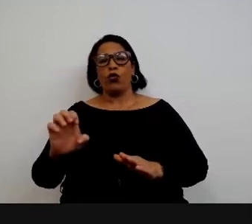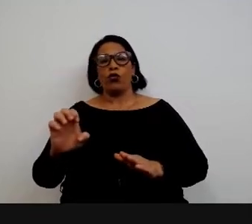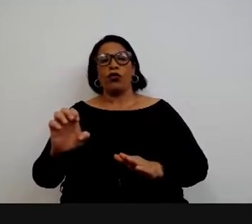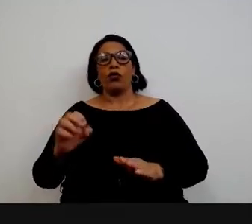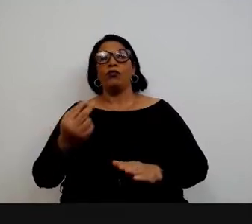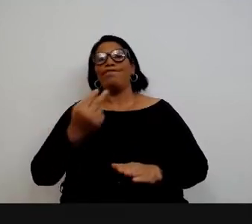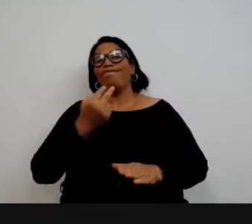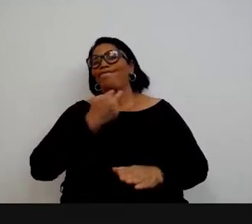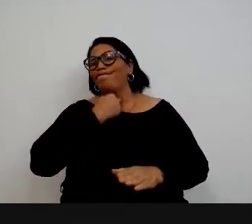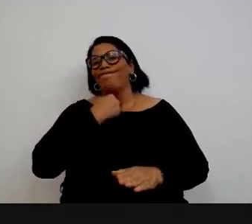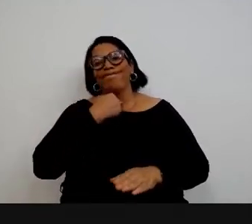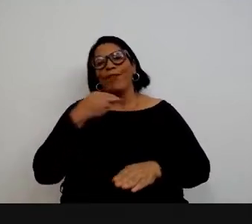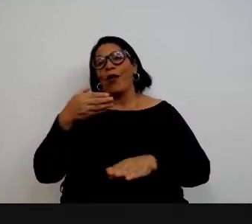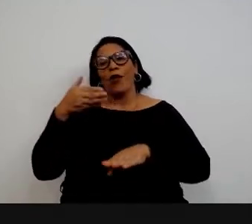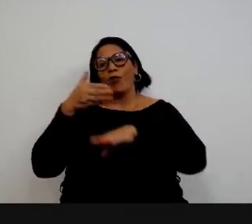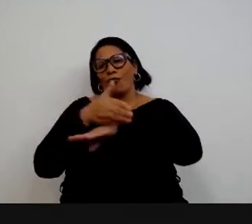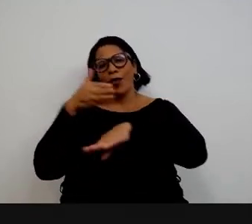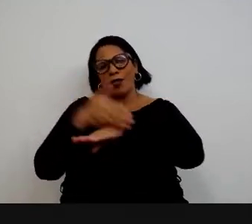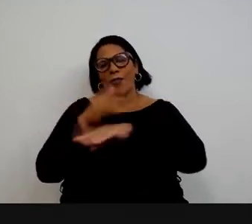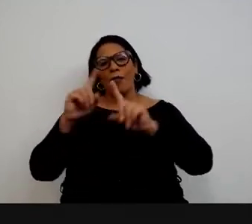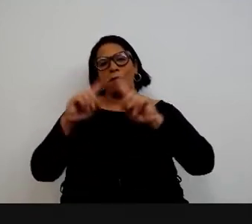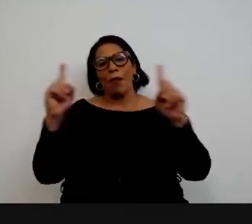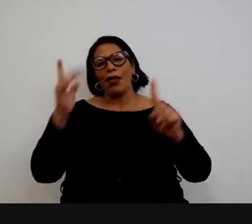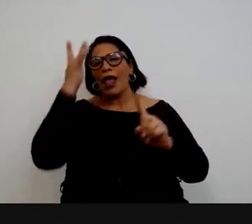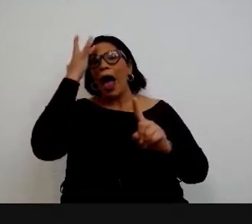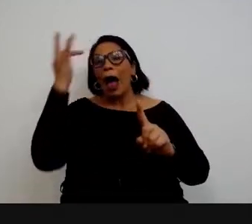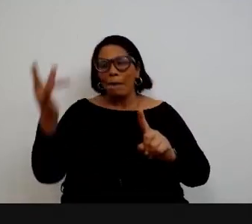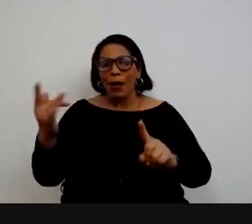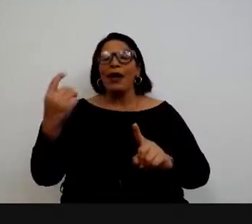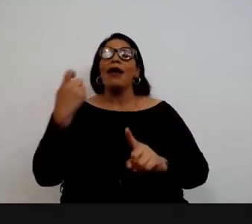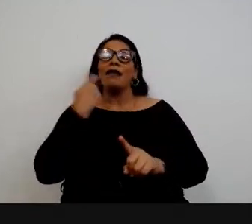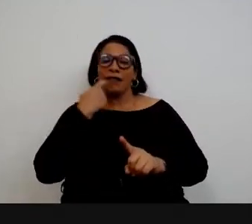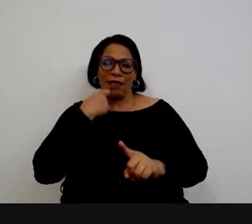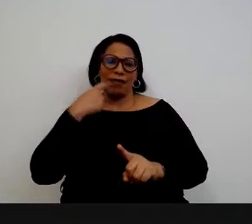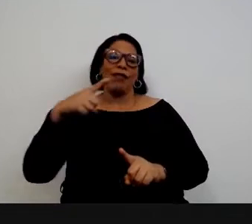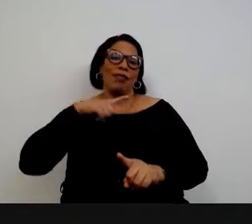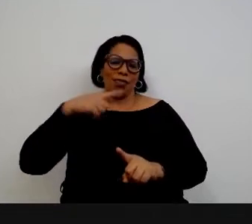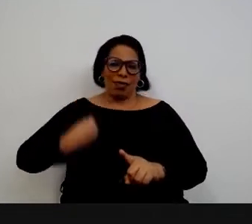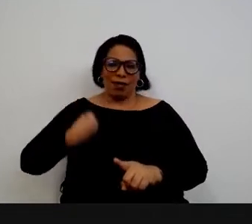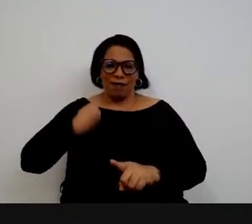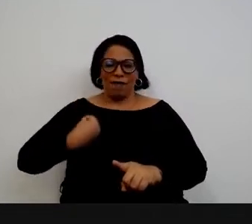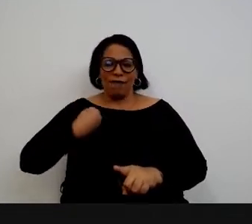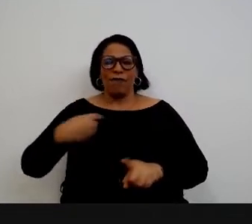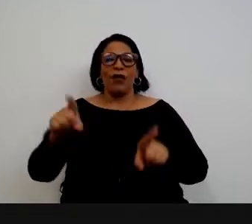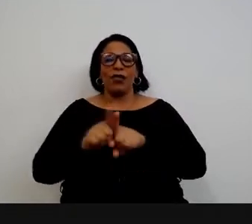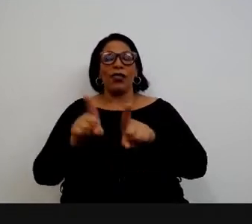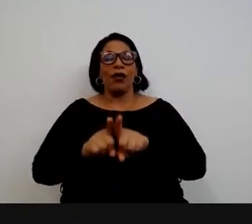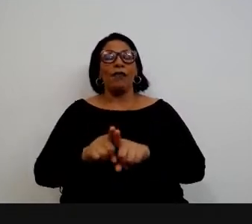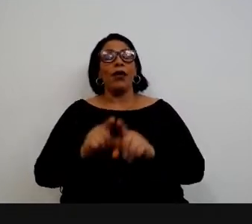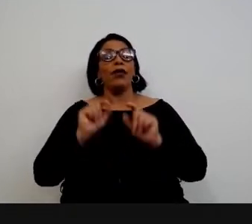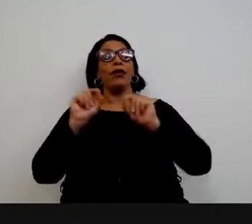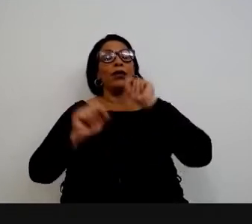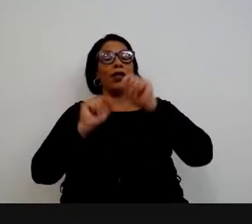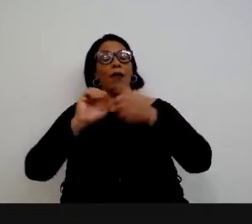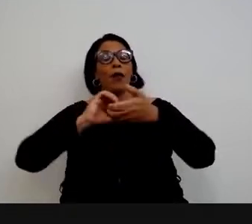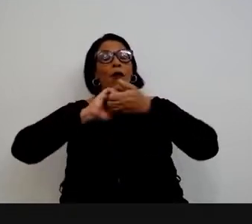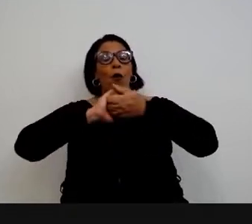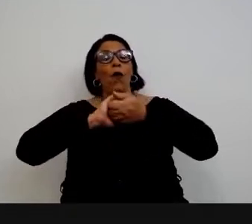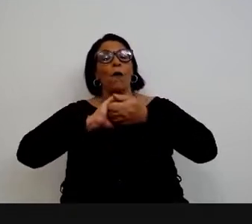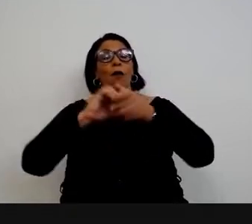pode estar presente hoje, mas amanhã e sexta-feira estará conosco. E também estender essa